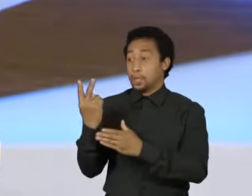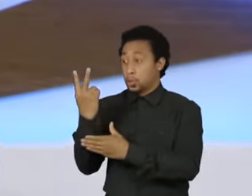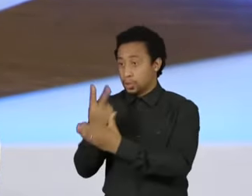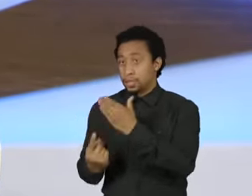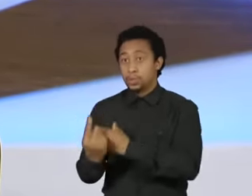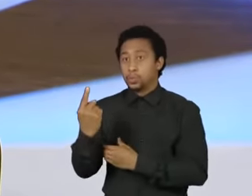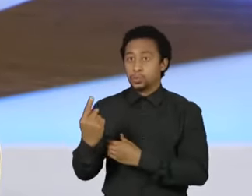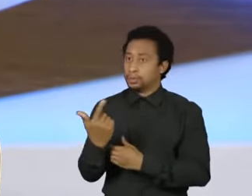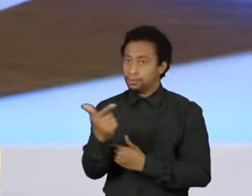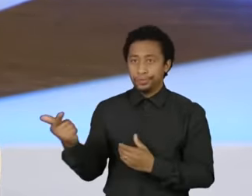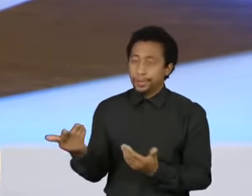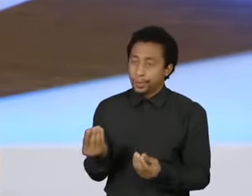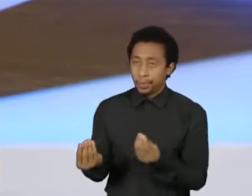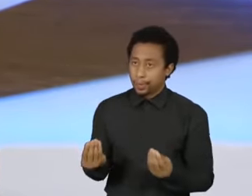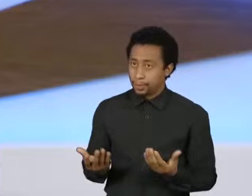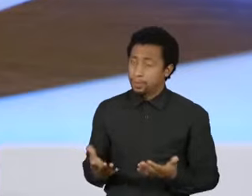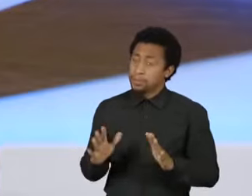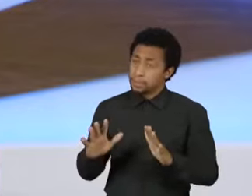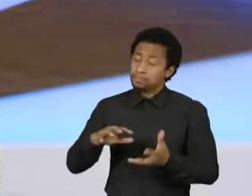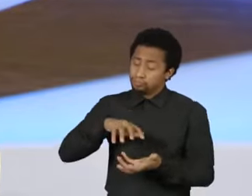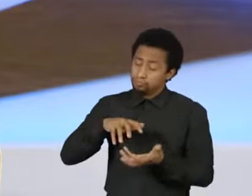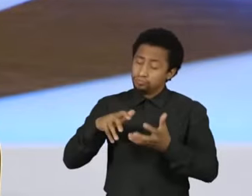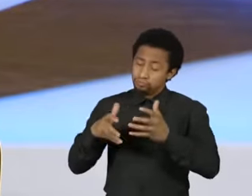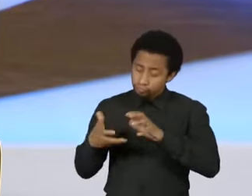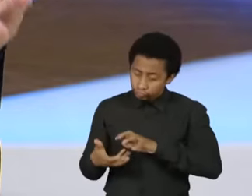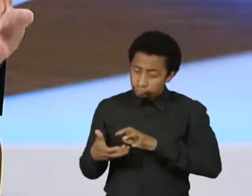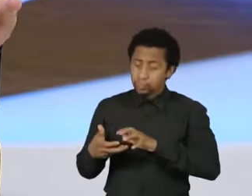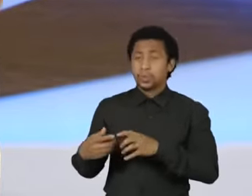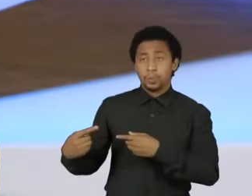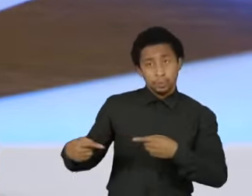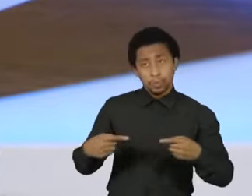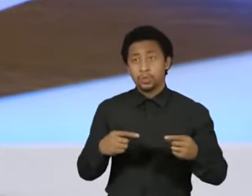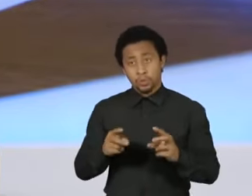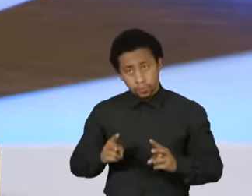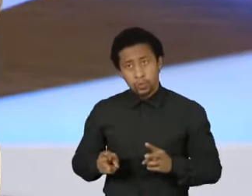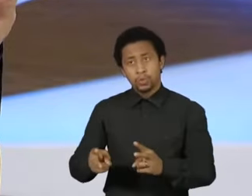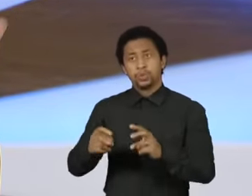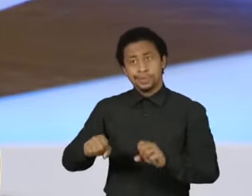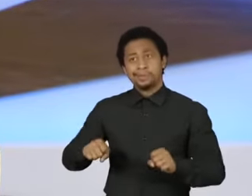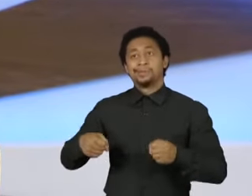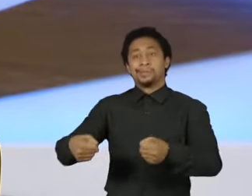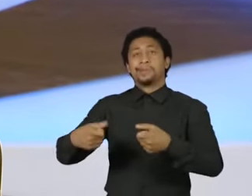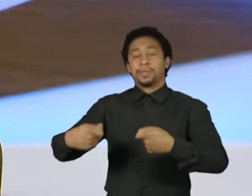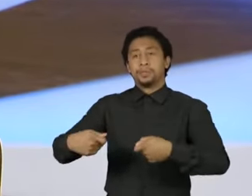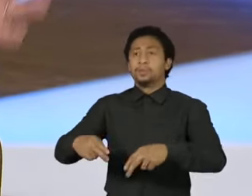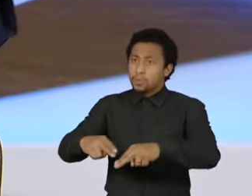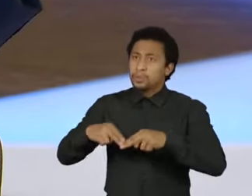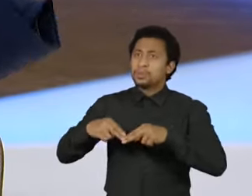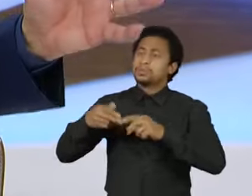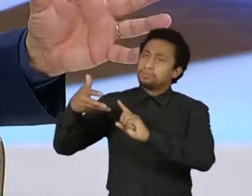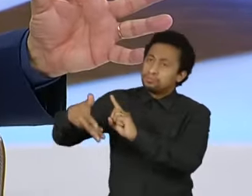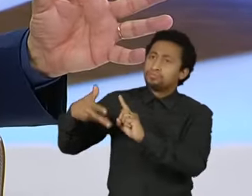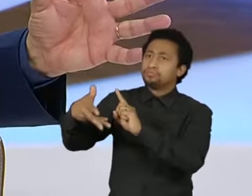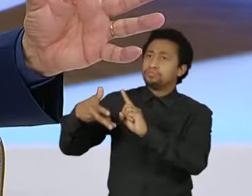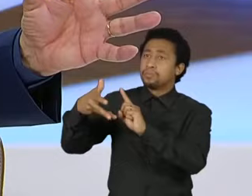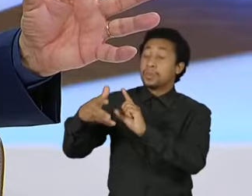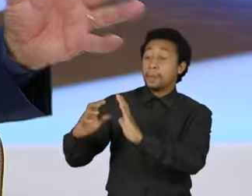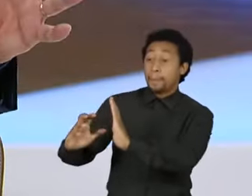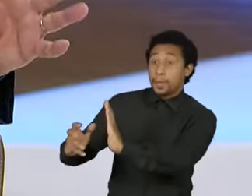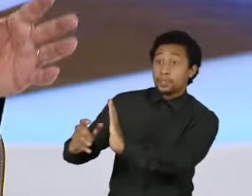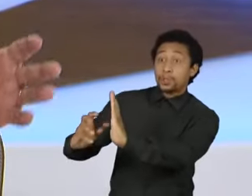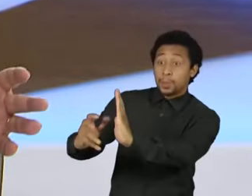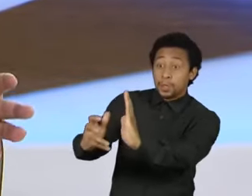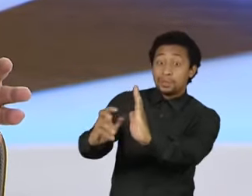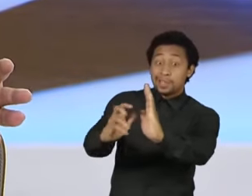mantida a mini-reforma política e nós precisamos defendê-la. Por isso que eu estou insistindo. Nós vamos ter um número menor de partidos.